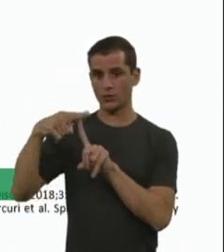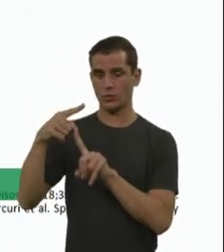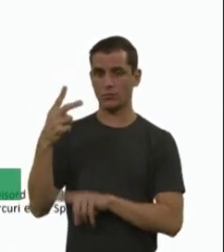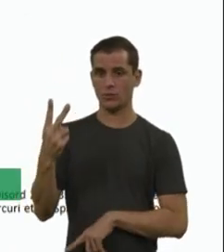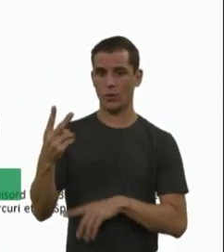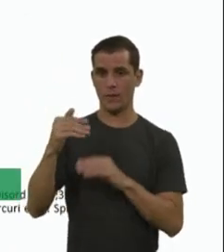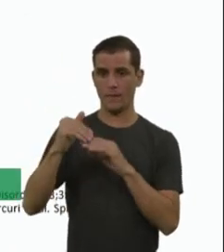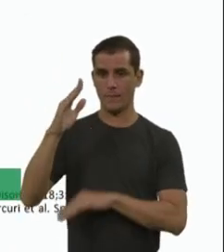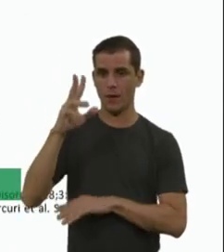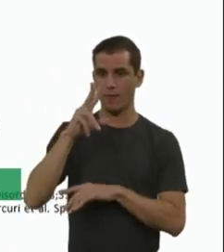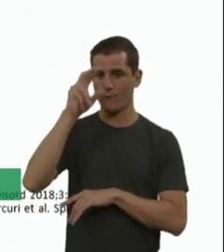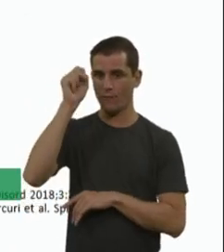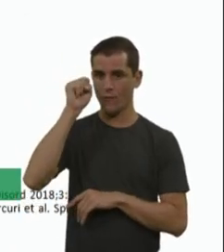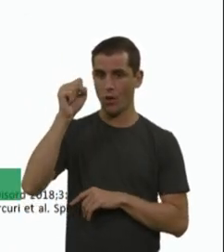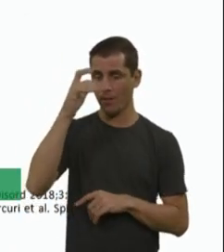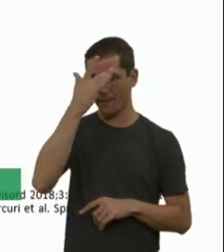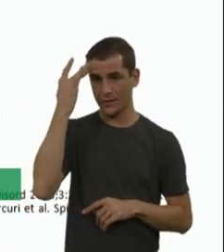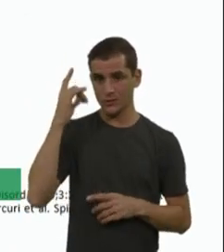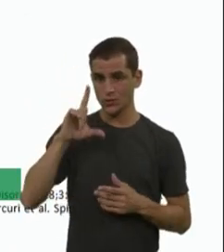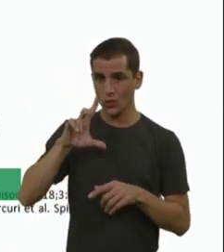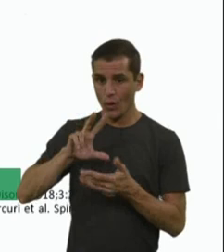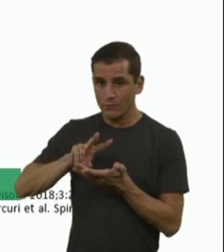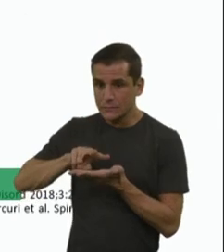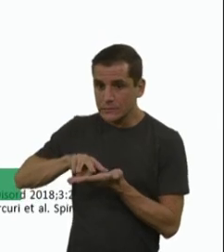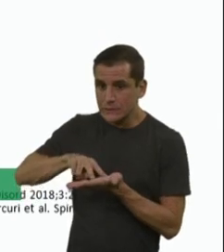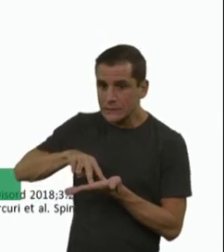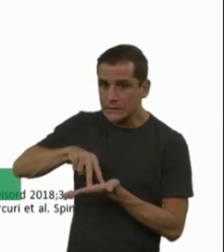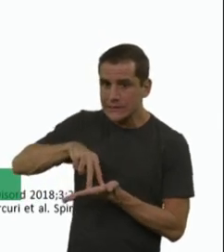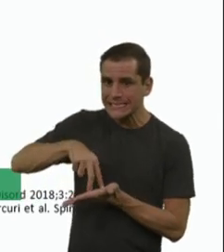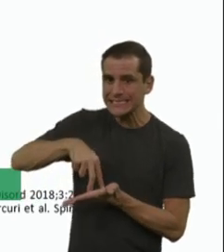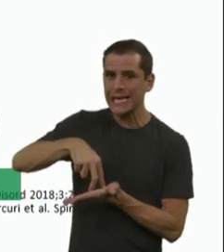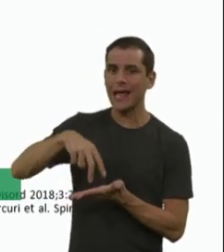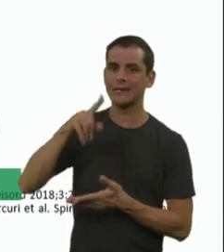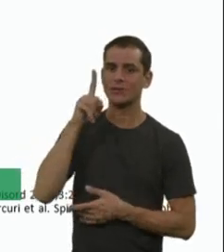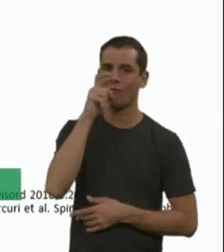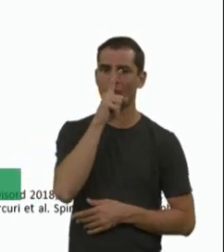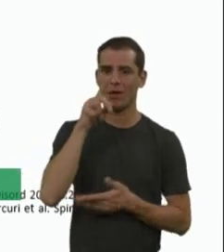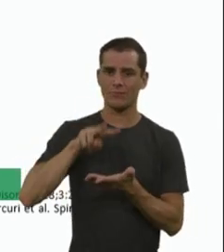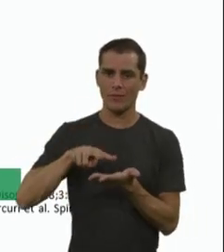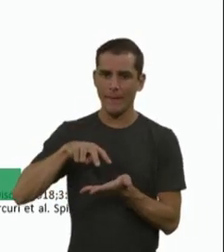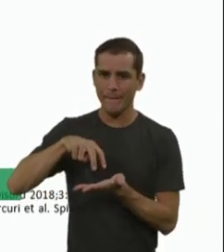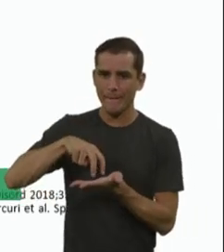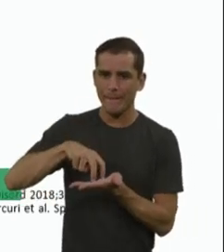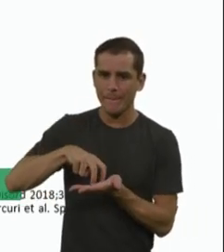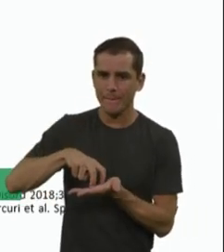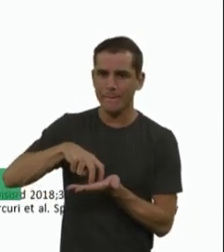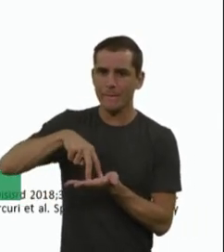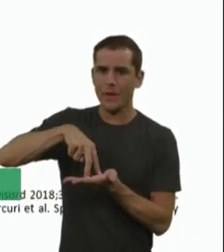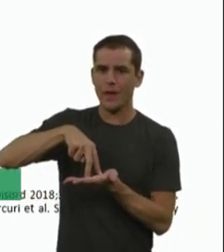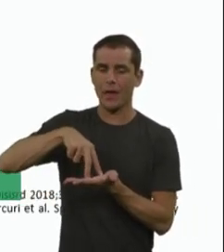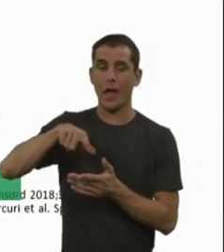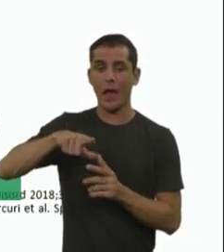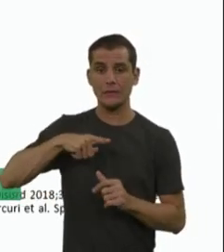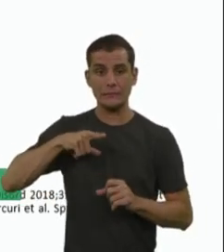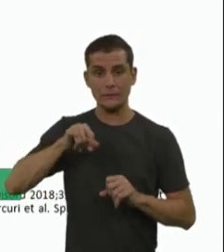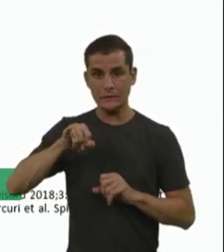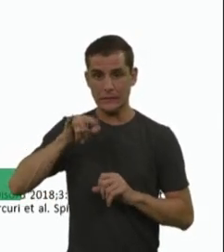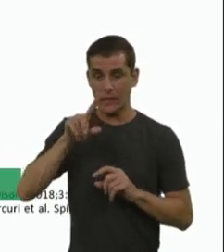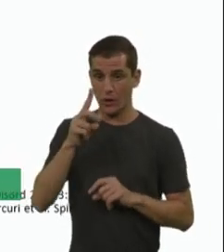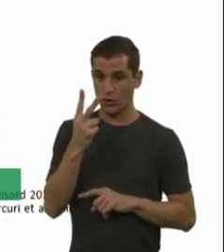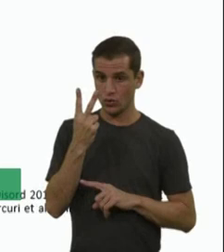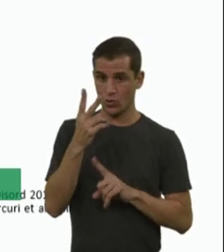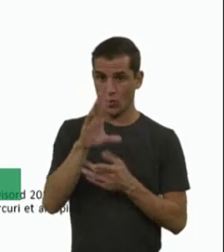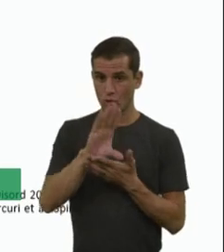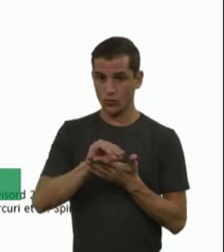chegam a conseguir ficar em pé, mas se eu tiver a presença dessa variante nas duas cópias esse paciente mesmo com duas cópias ele